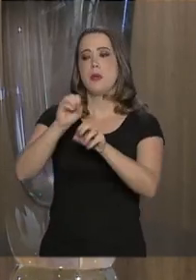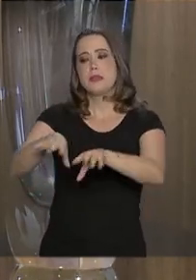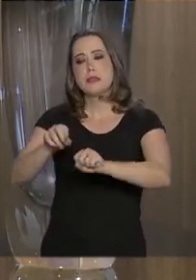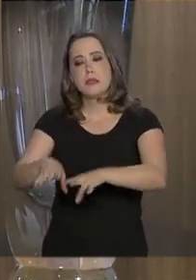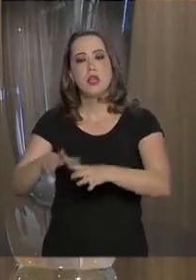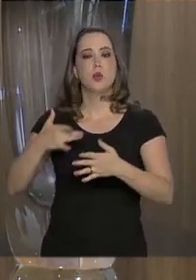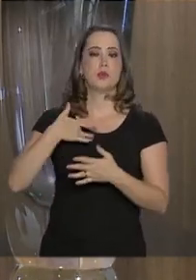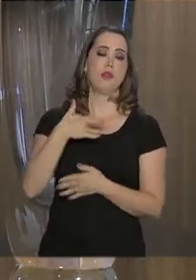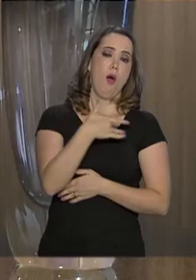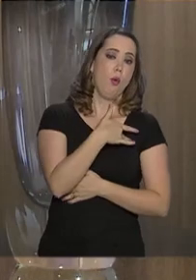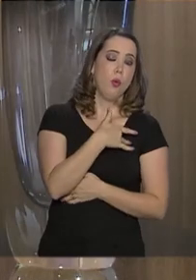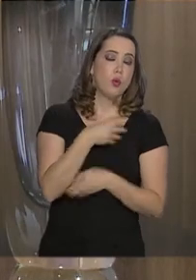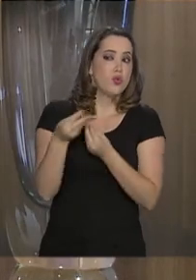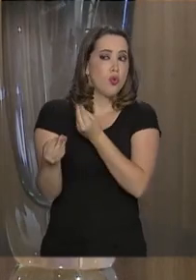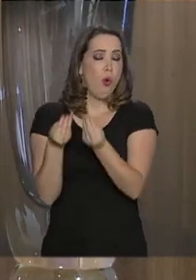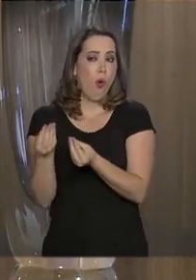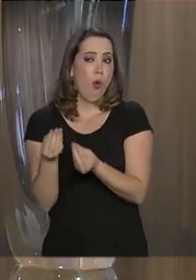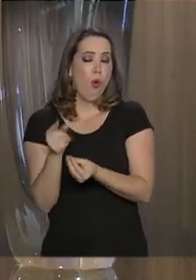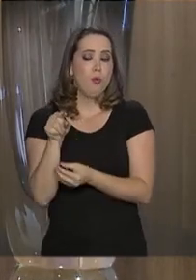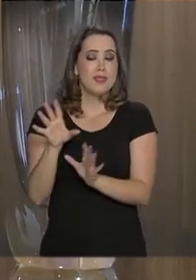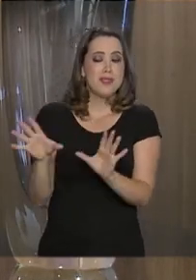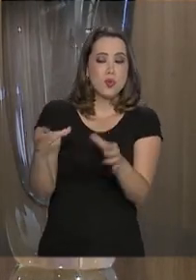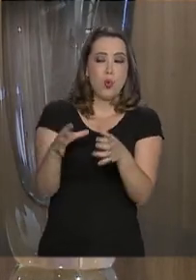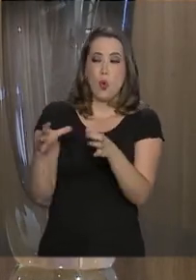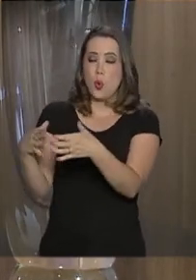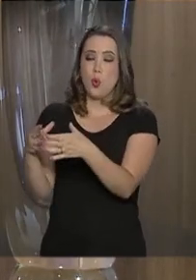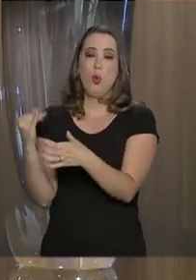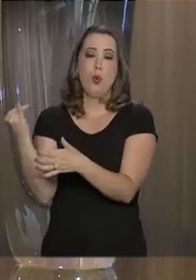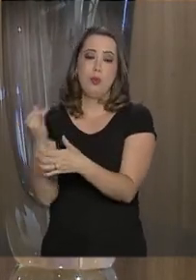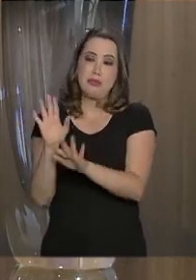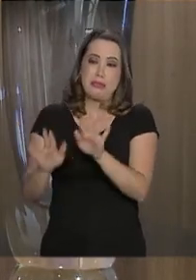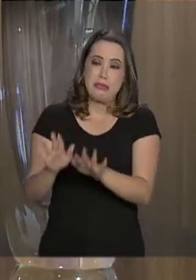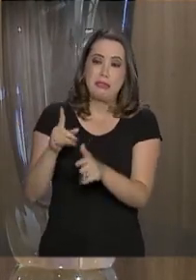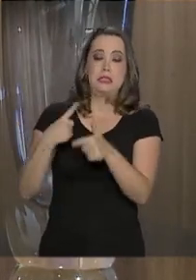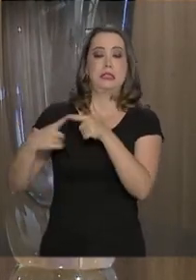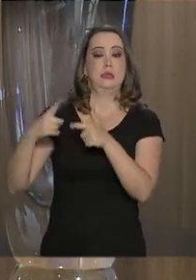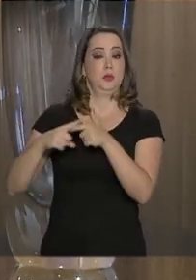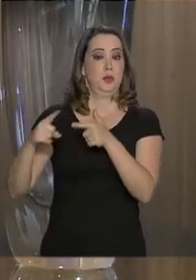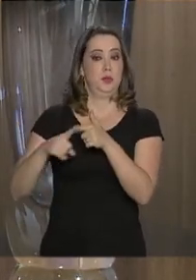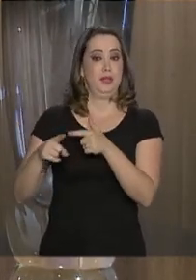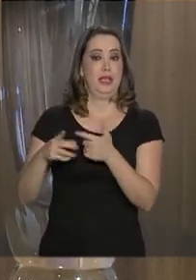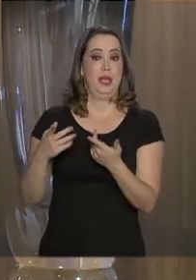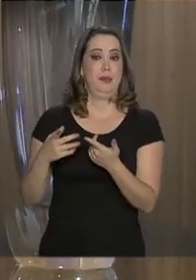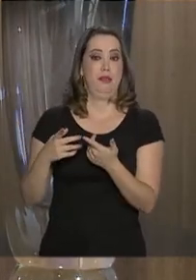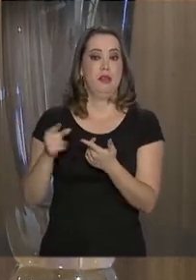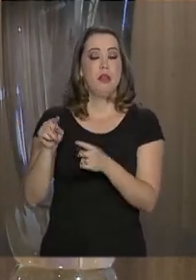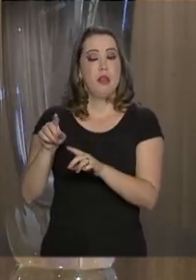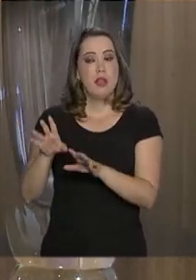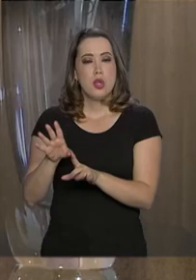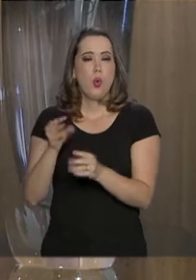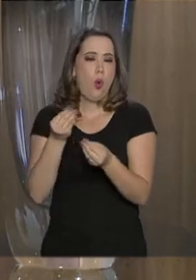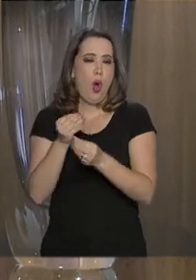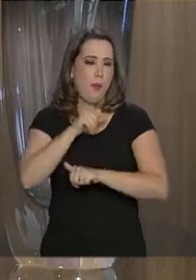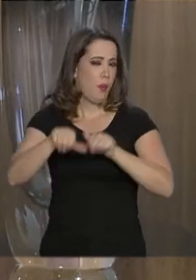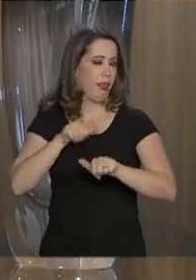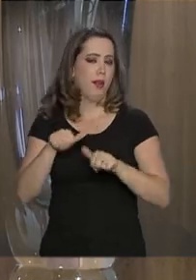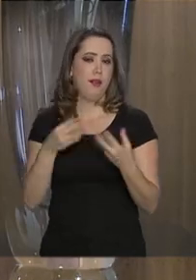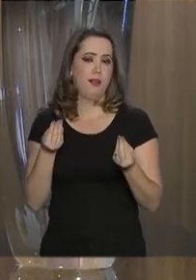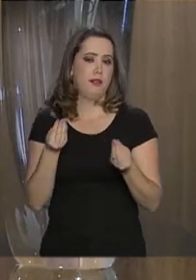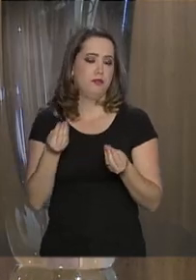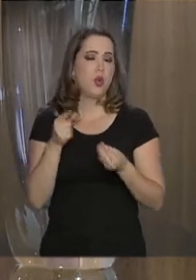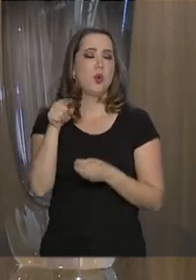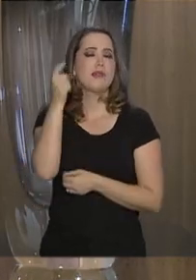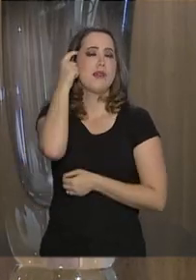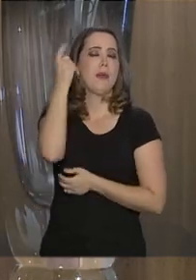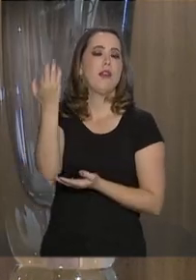saúde. De que forma essas áreas, consideradas até precárias pela sociedade, vão ser modernizadas? O que a